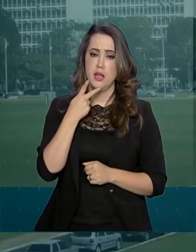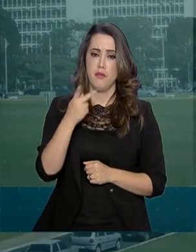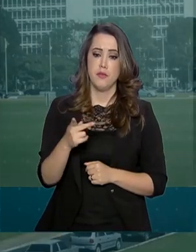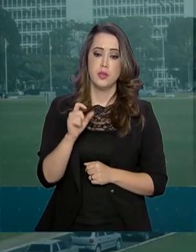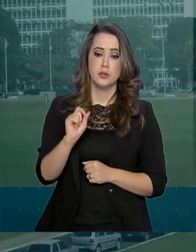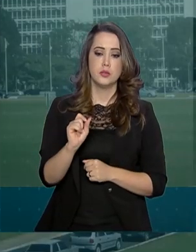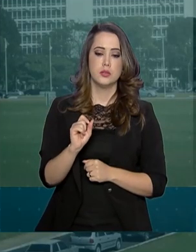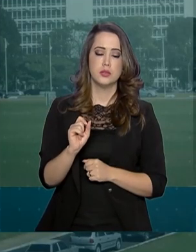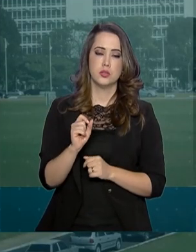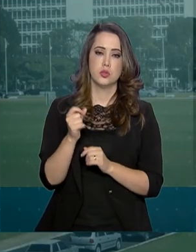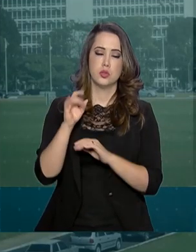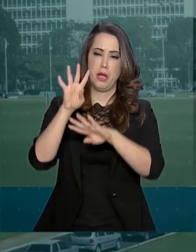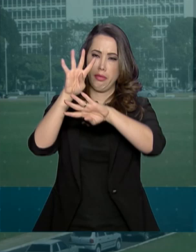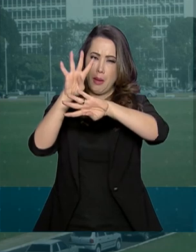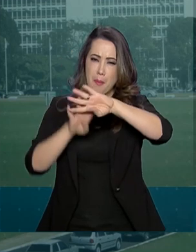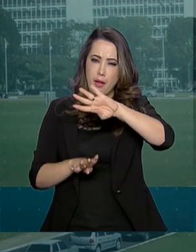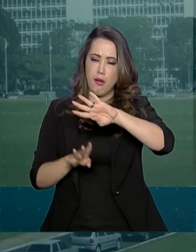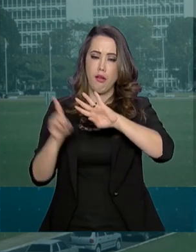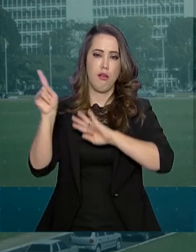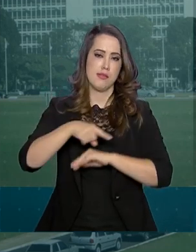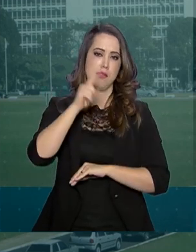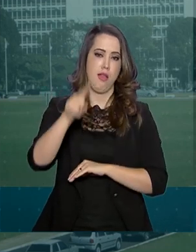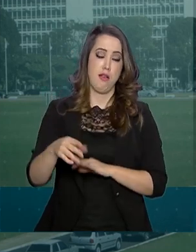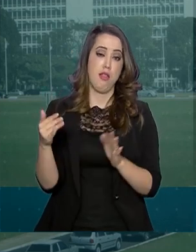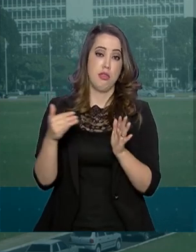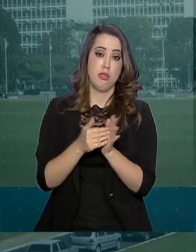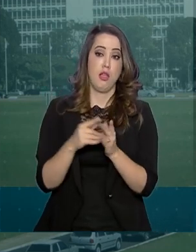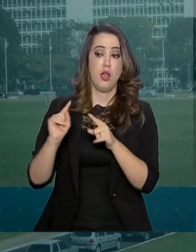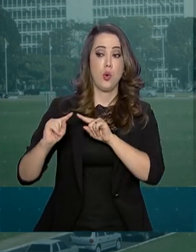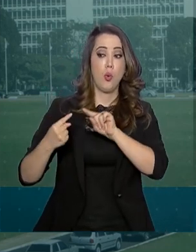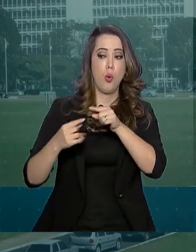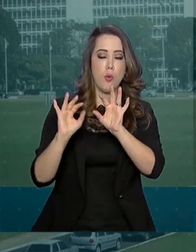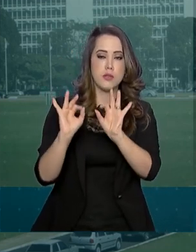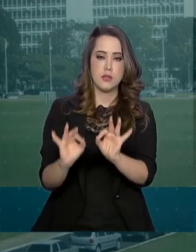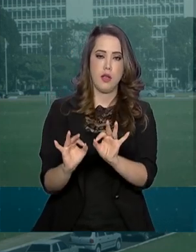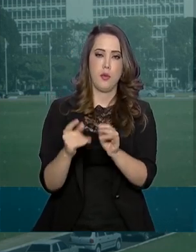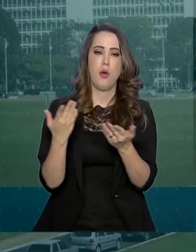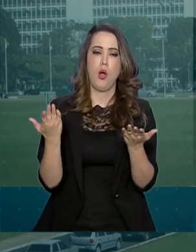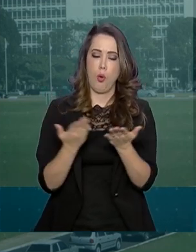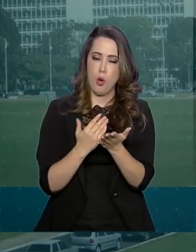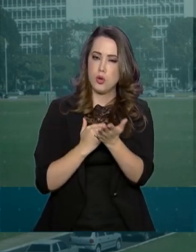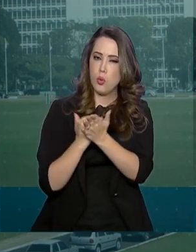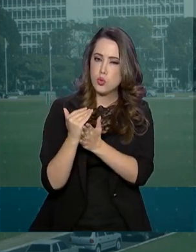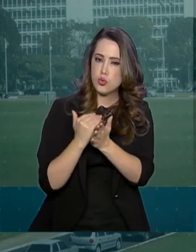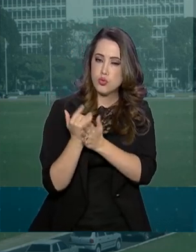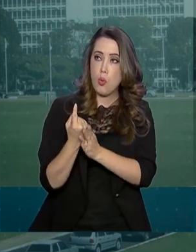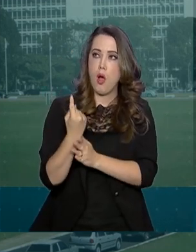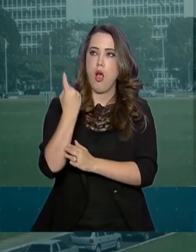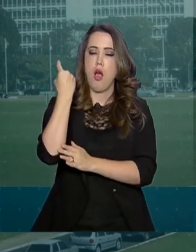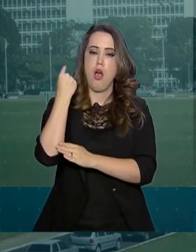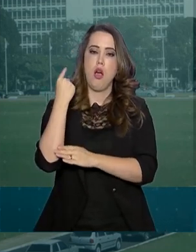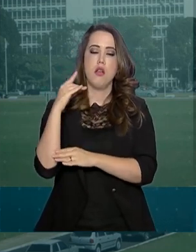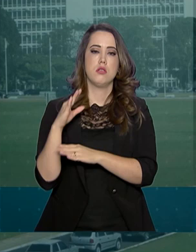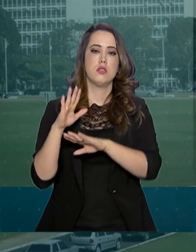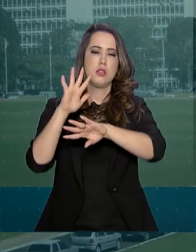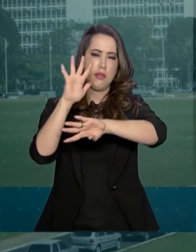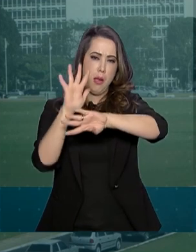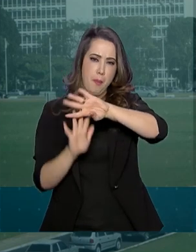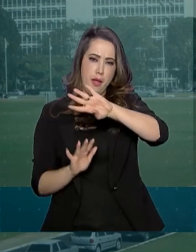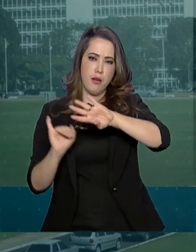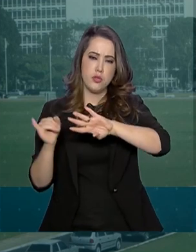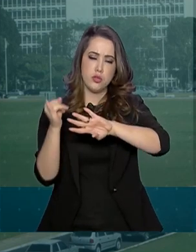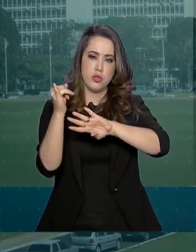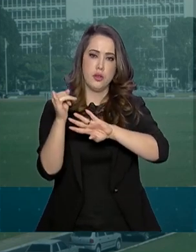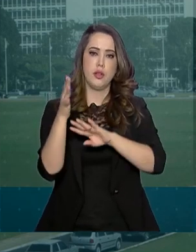até que a gente estabeleça o consenso. Então, o que vai vigorar agora é a tabela de janeiro. A tabela de janeiro volta a vigorar.